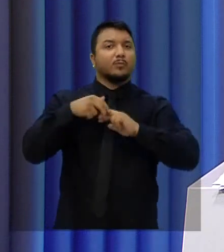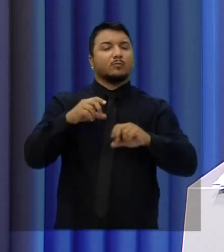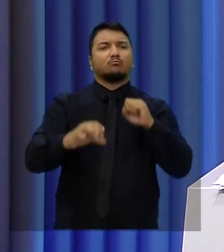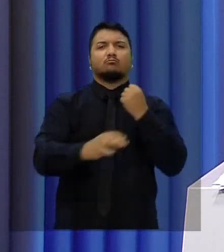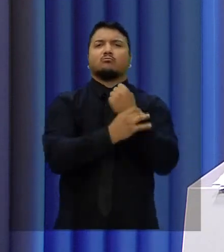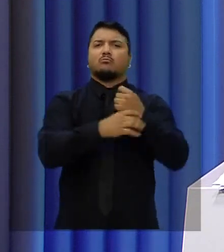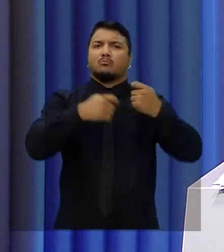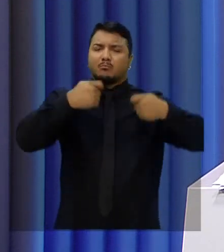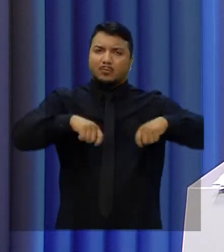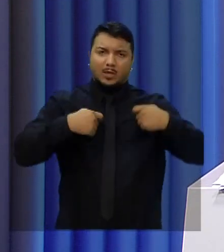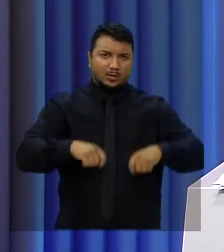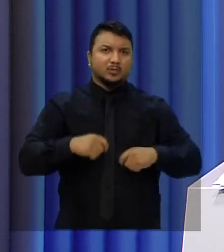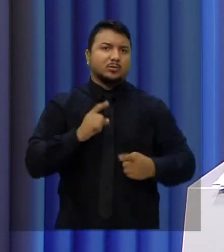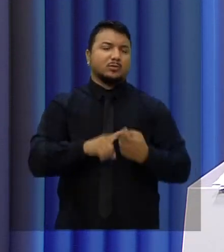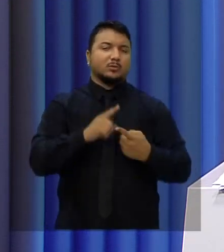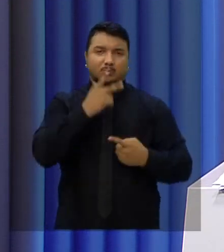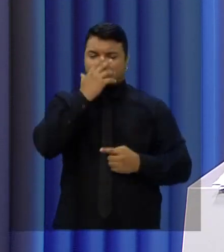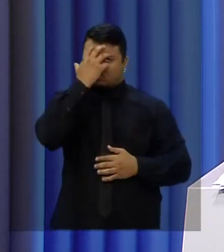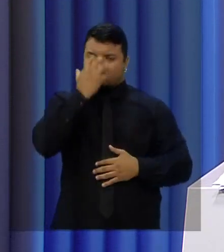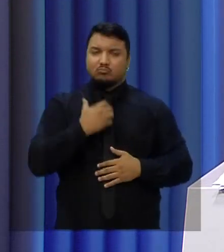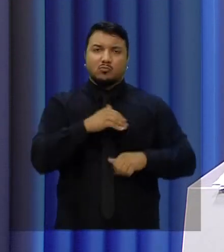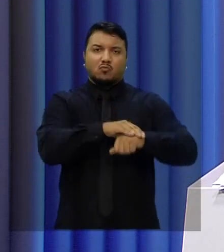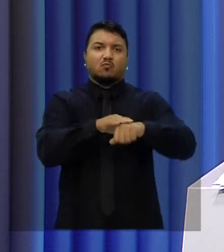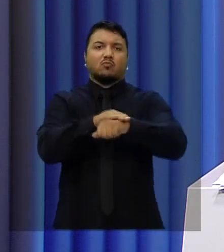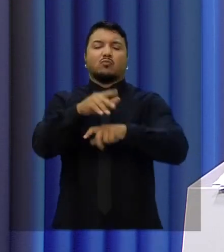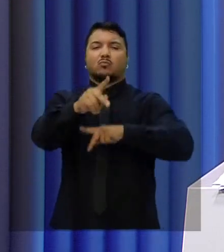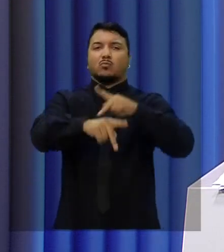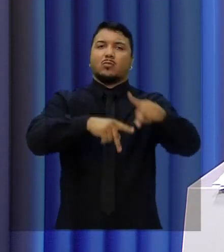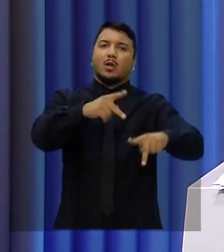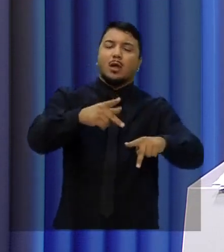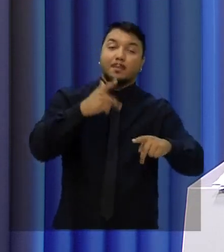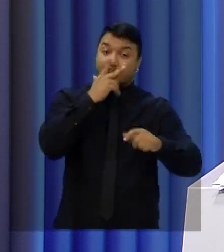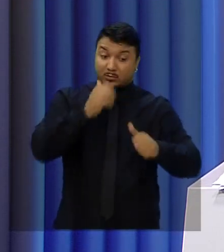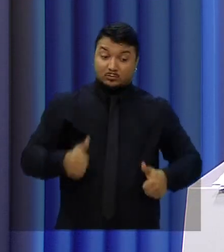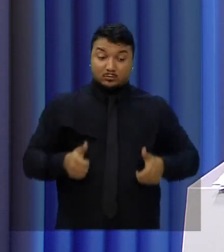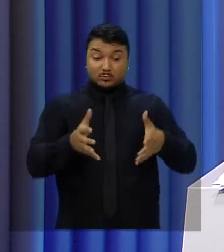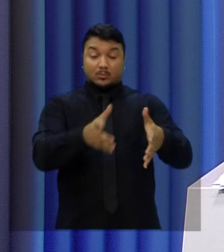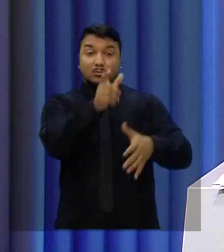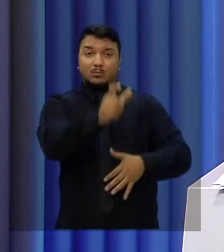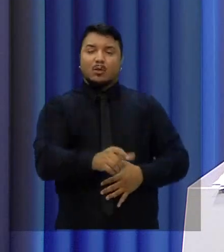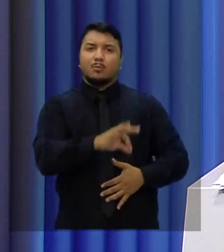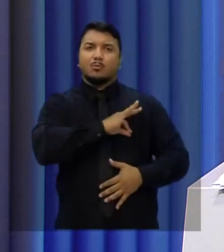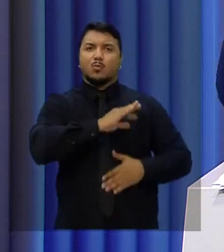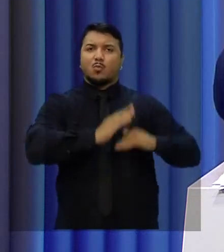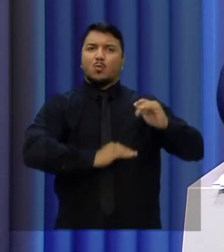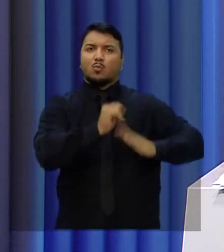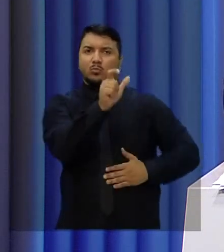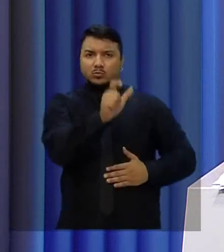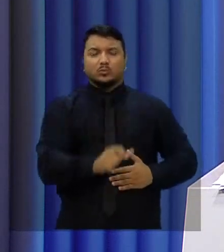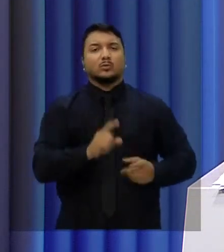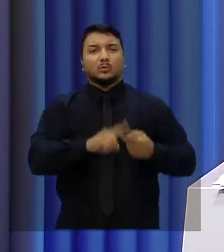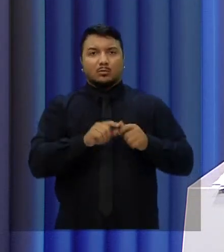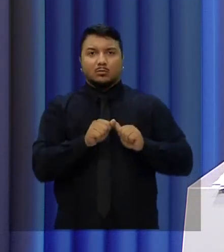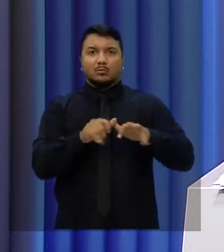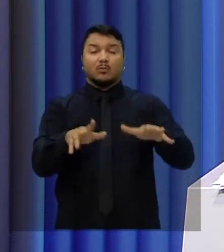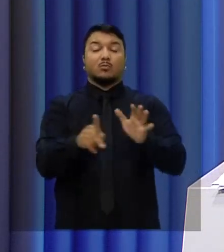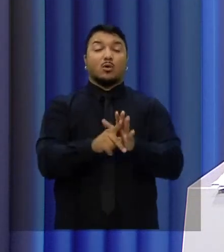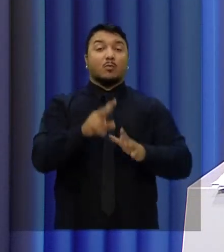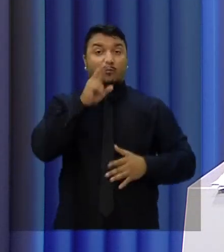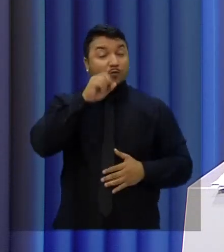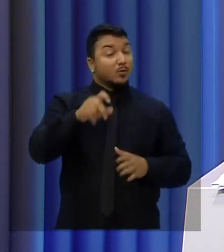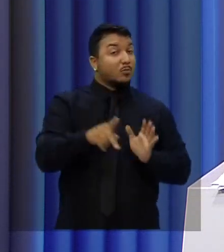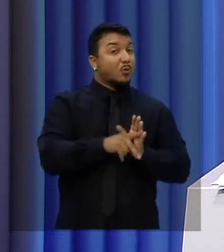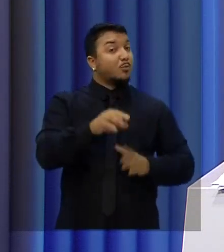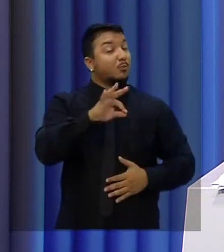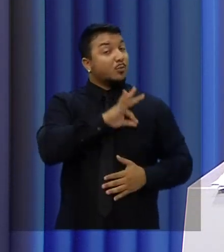muita seriedade, conversando com o povo, investindo no policial, no fortalecimento e interiorização das forças policiais,